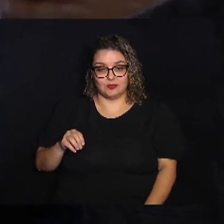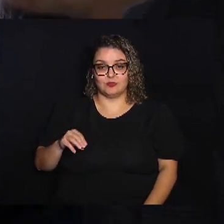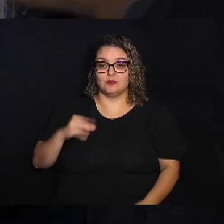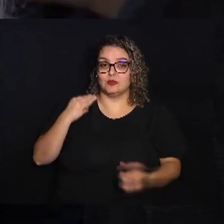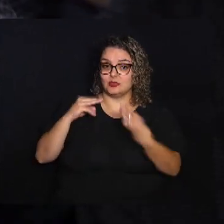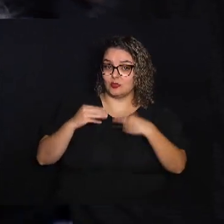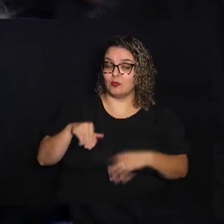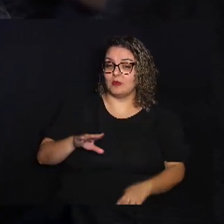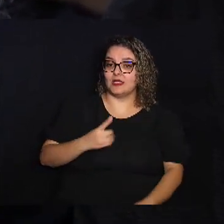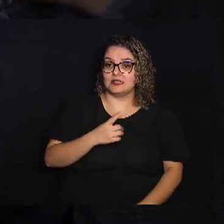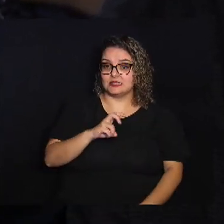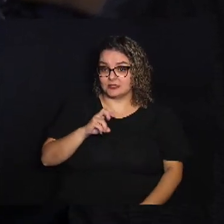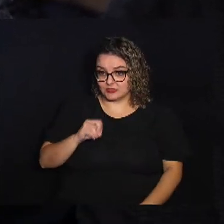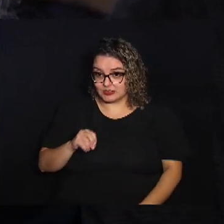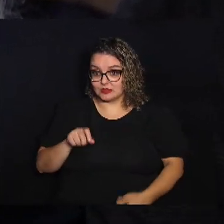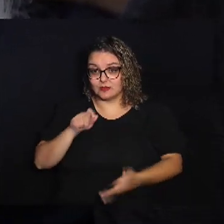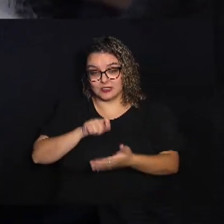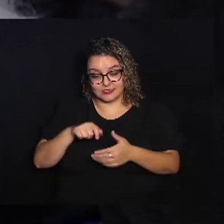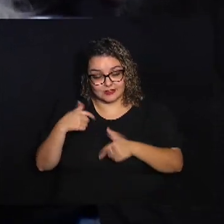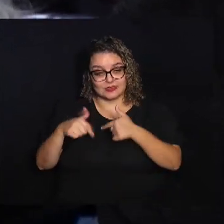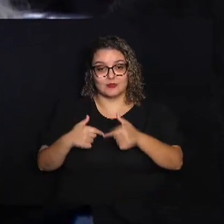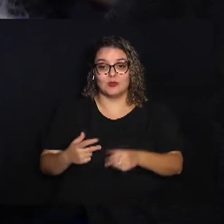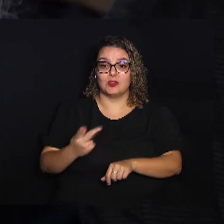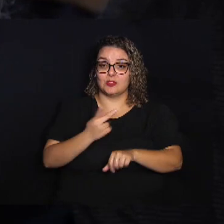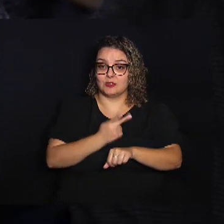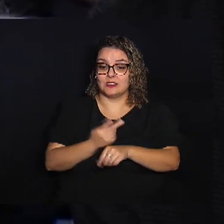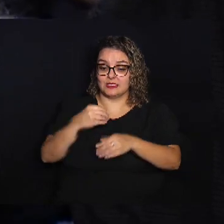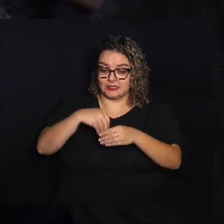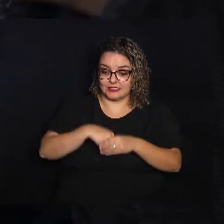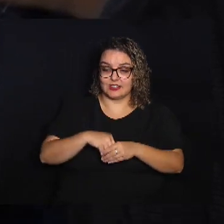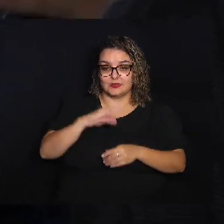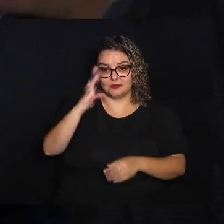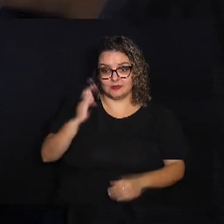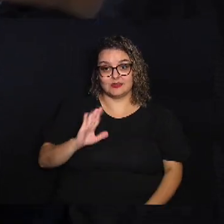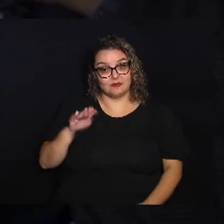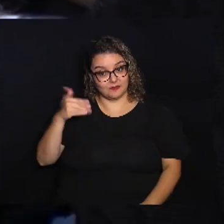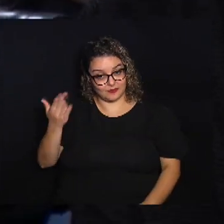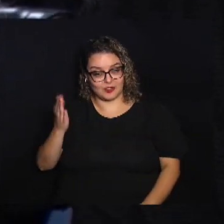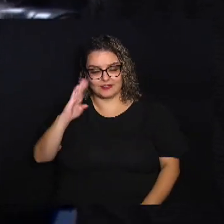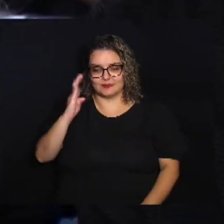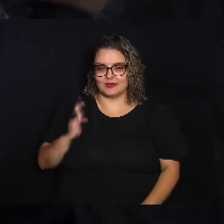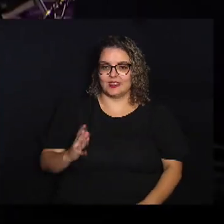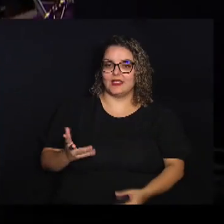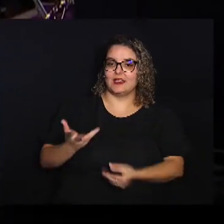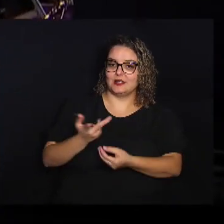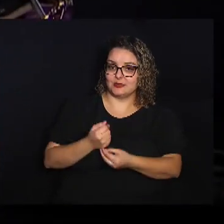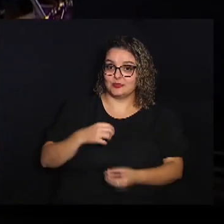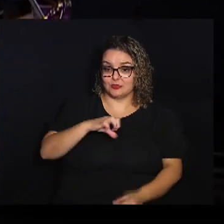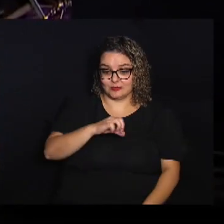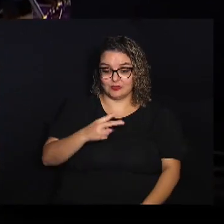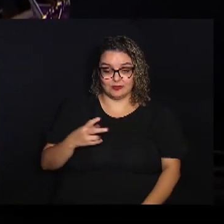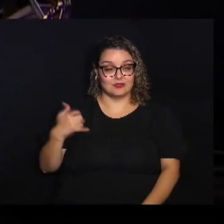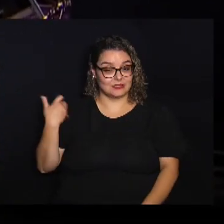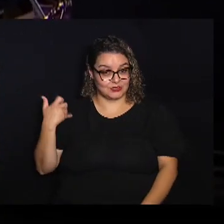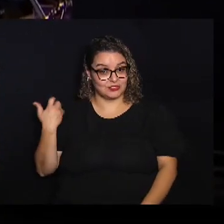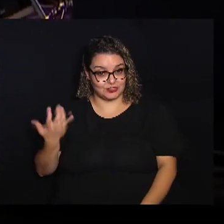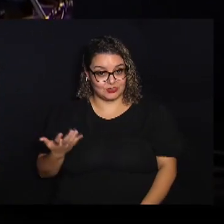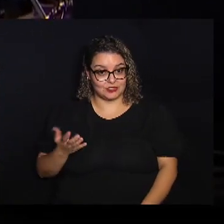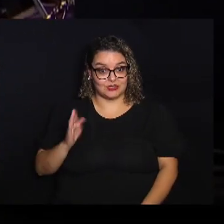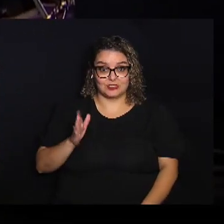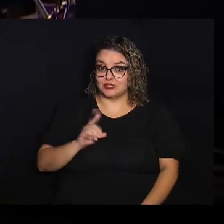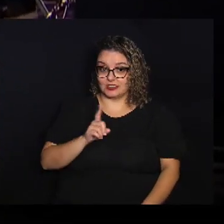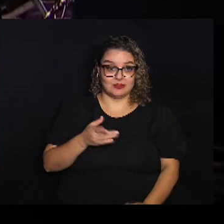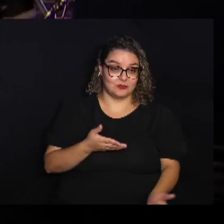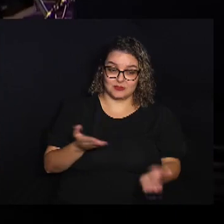de 150 obras Com premiações Dentro e Fora Do Brasil A artista Com 92 anos De idade Já não se